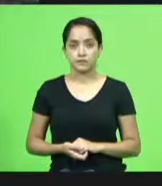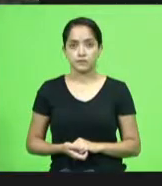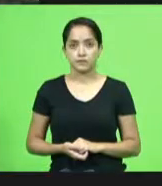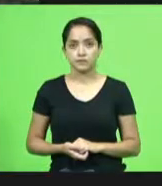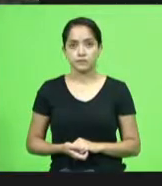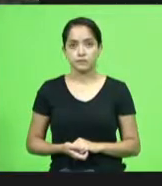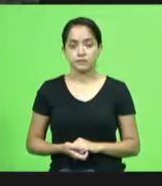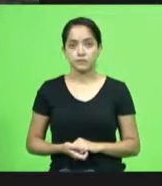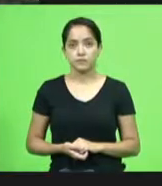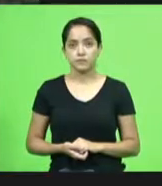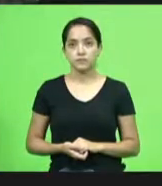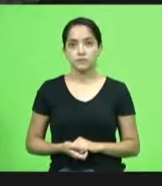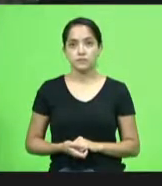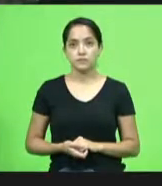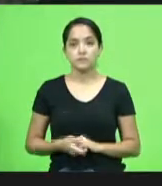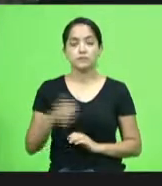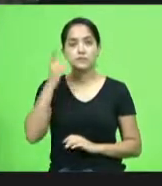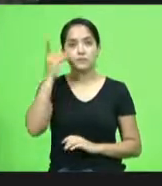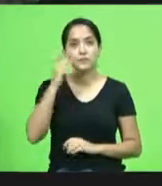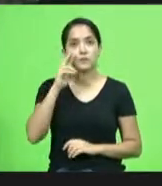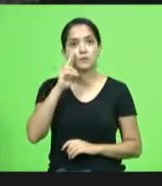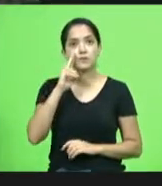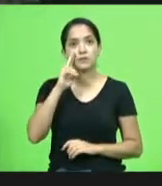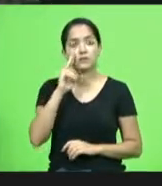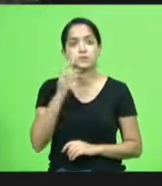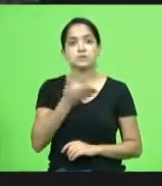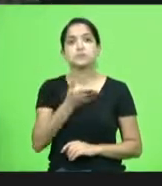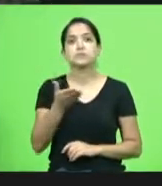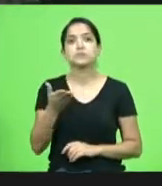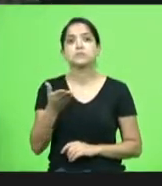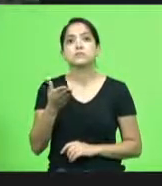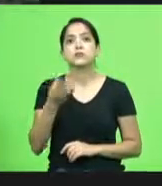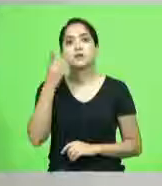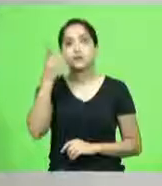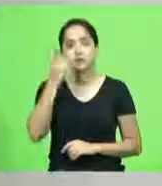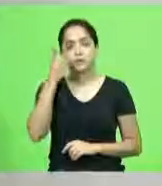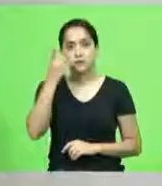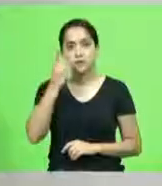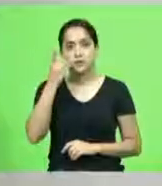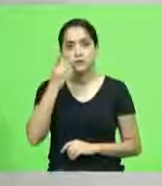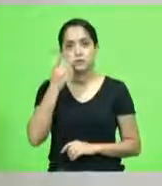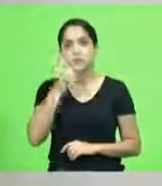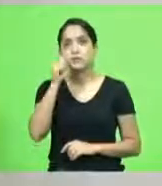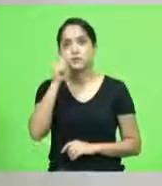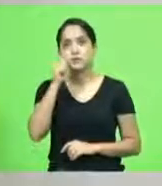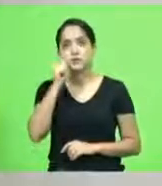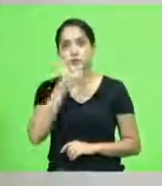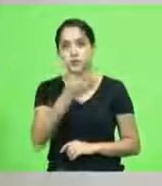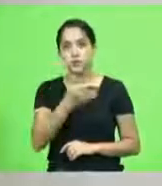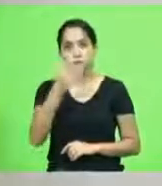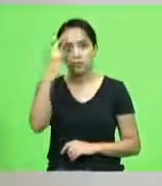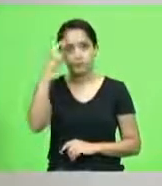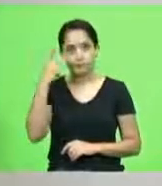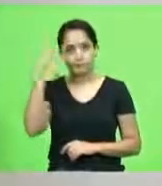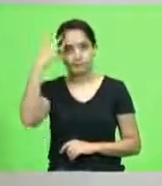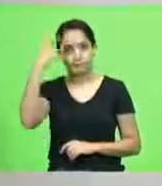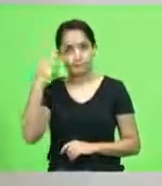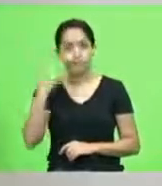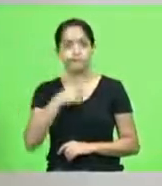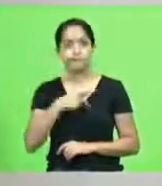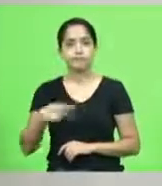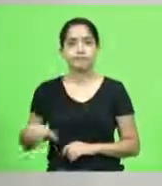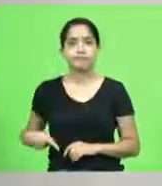senhores deputados senhora deputada deputada Paulinha deputada Carminati seu presidente